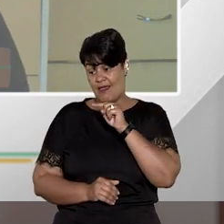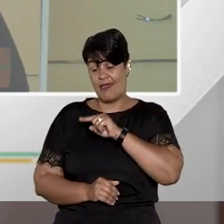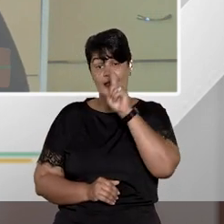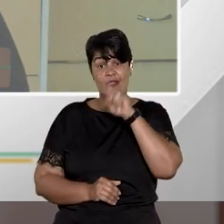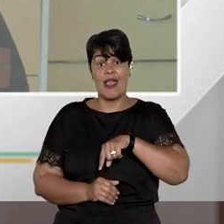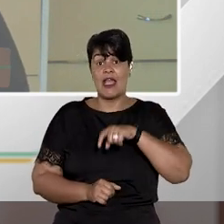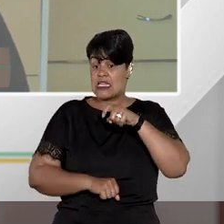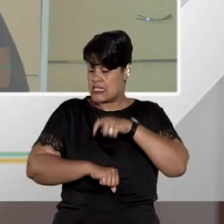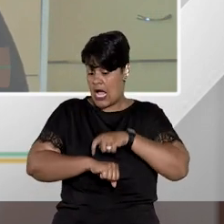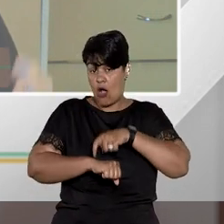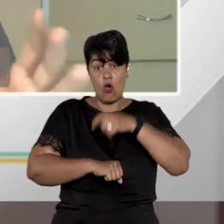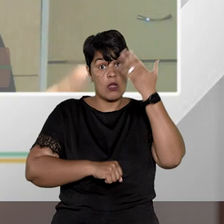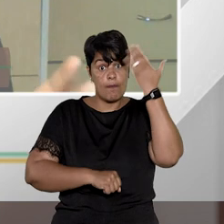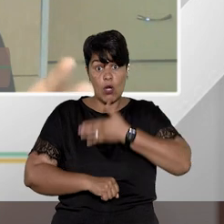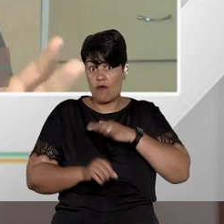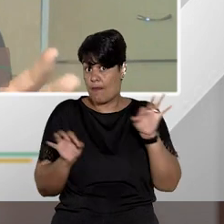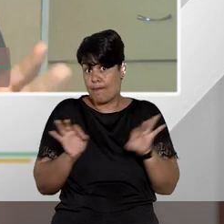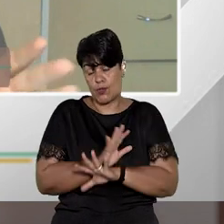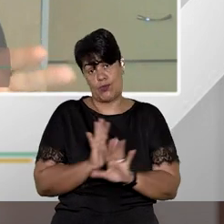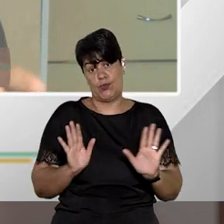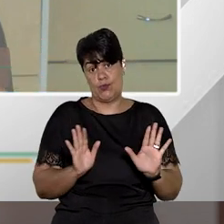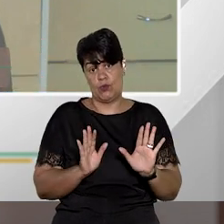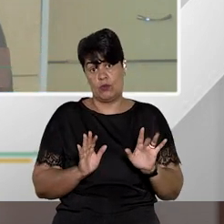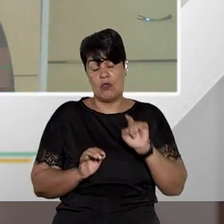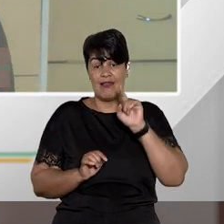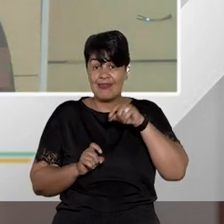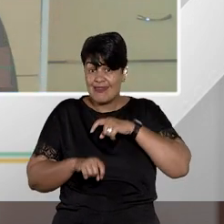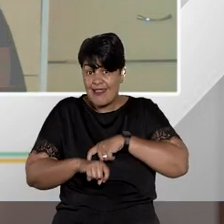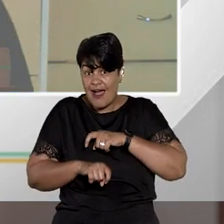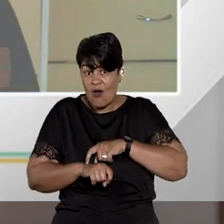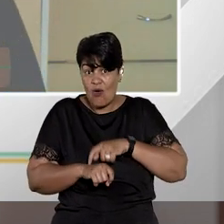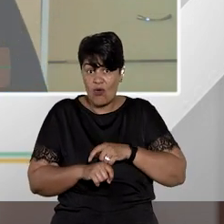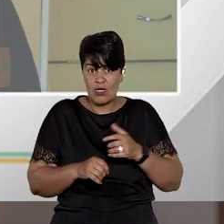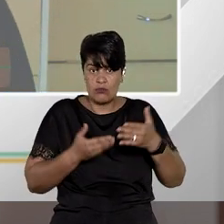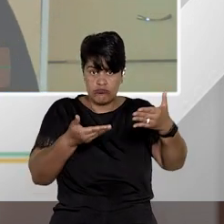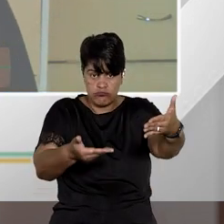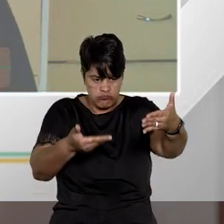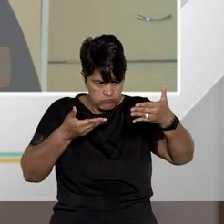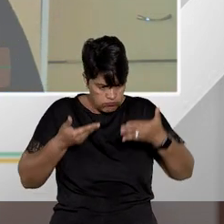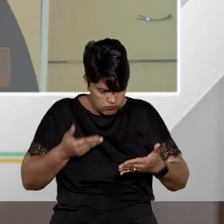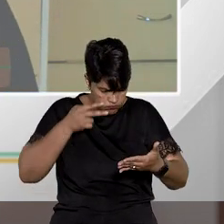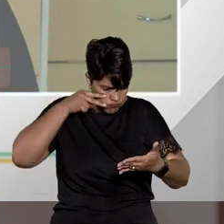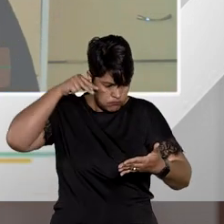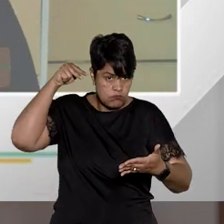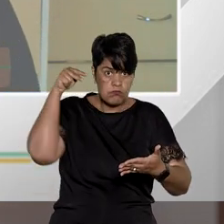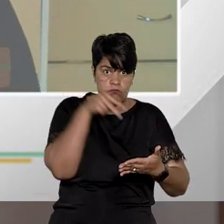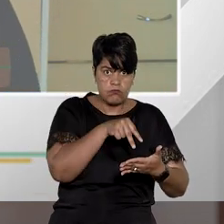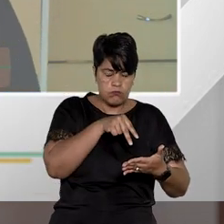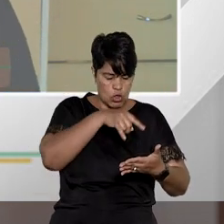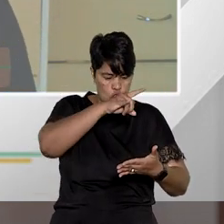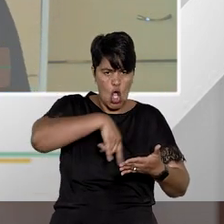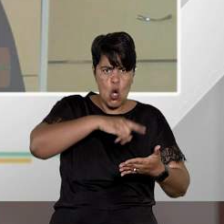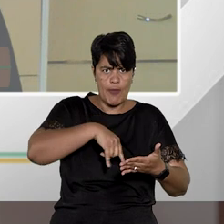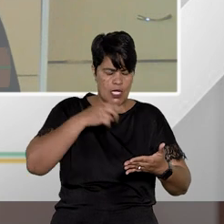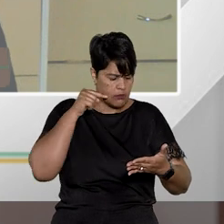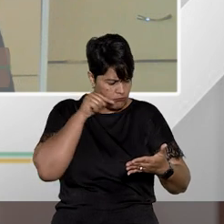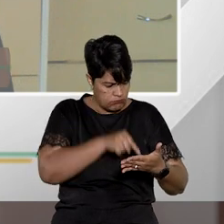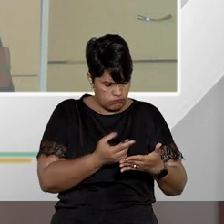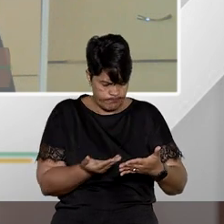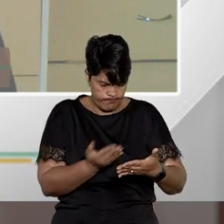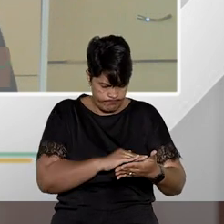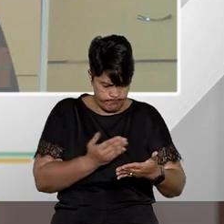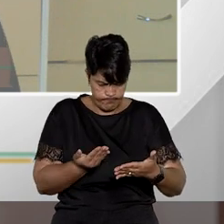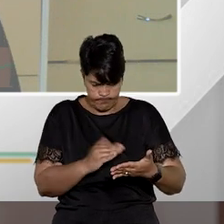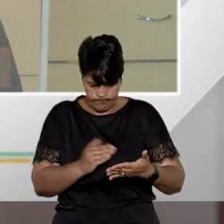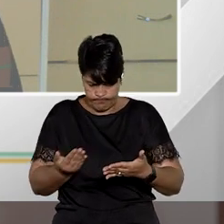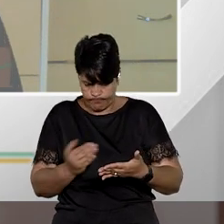a prova pré-constituída então é aquilo que quando o julgador olha ele bate o olho naquela documentação ele bate o